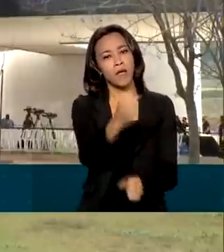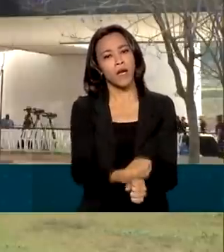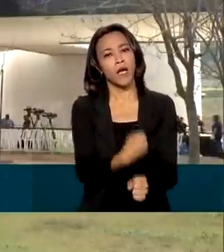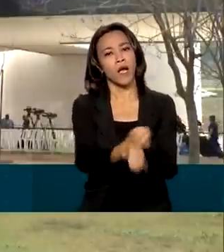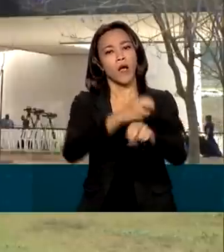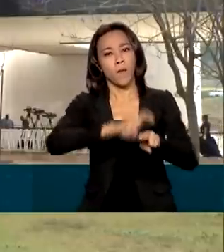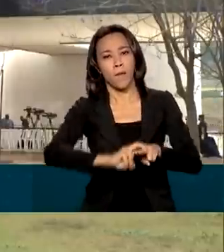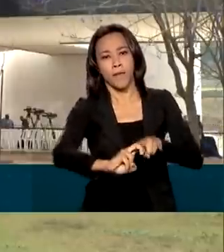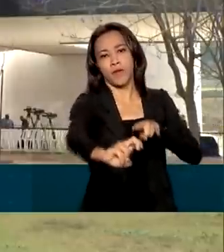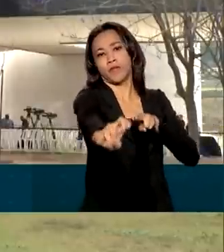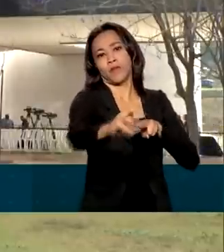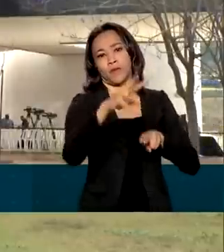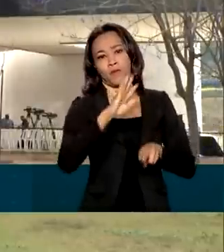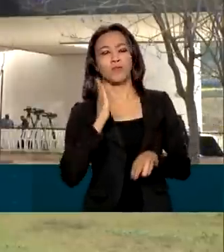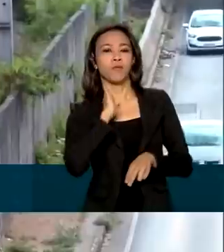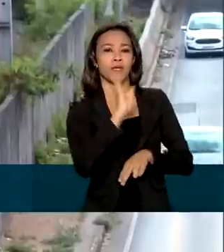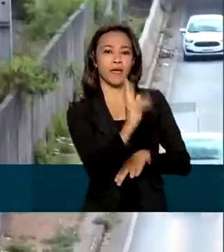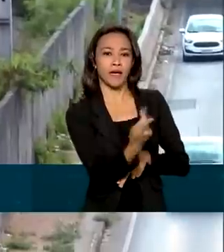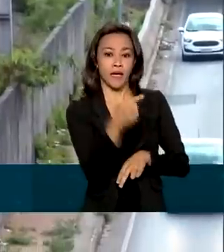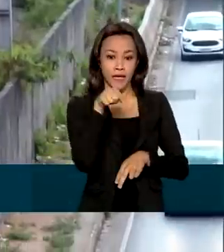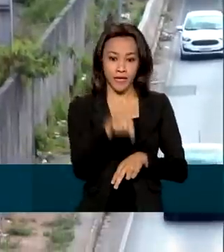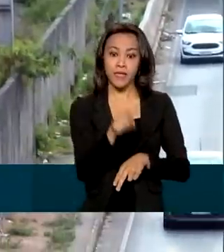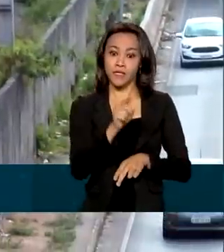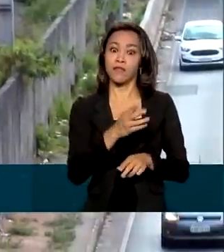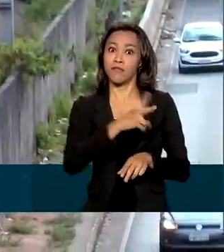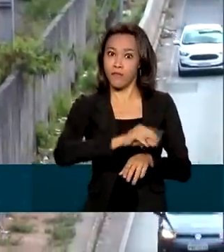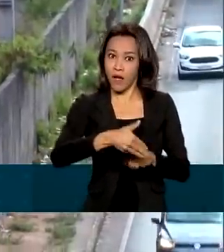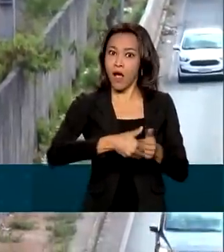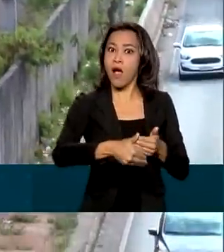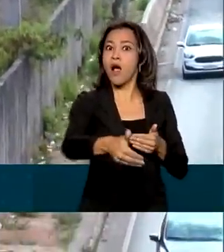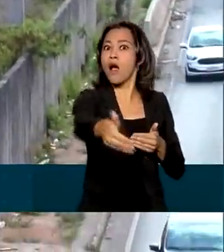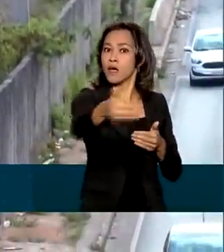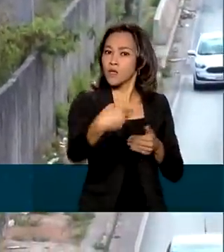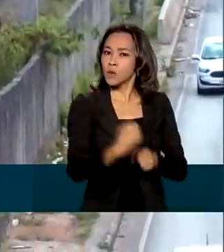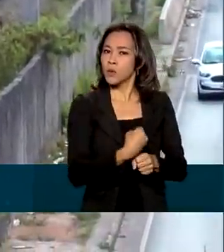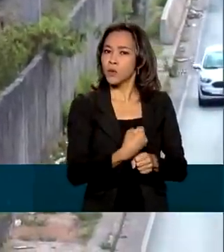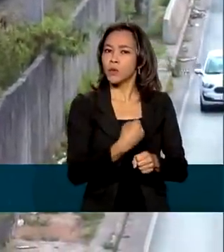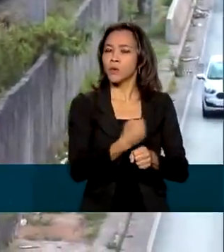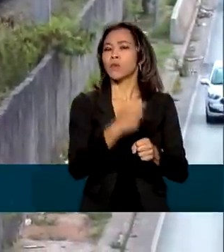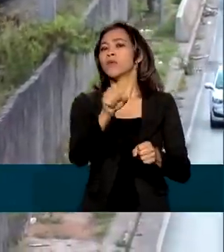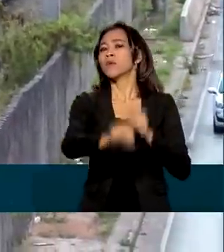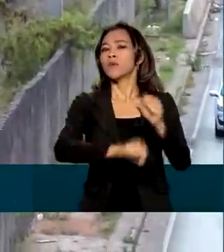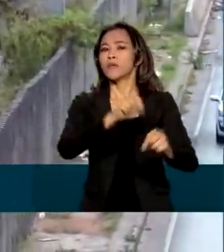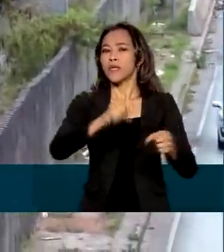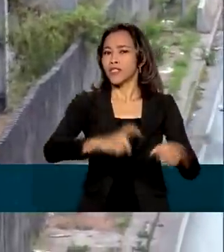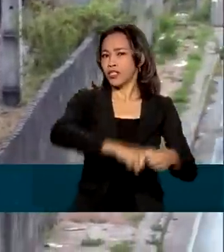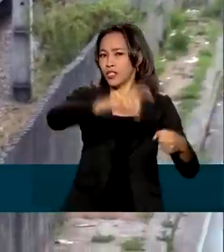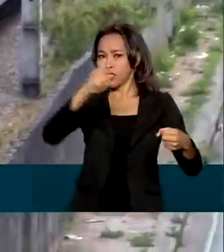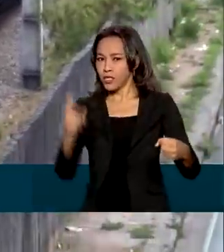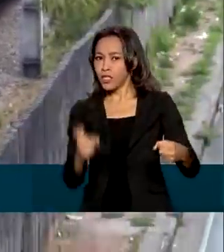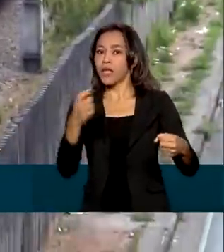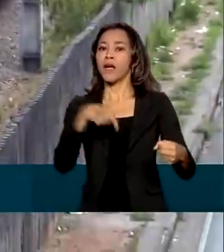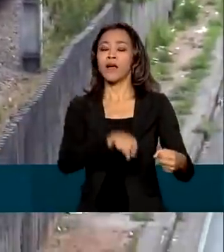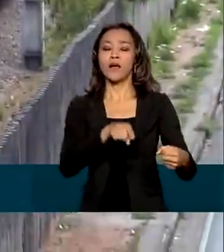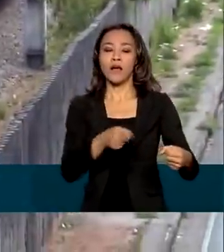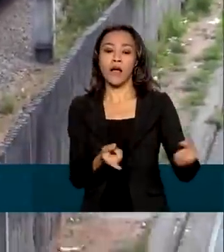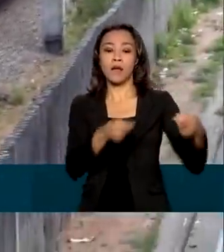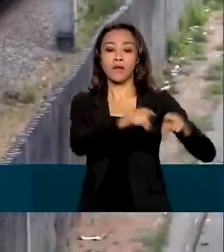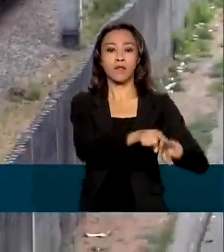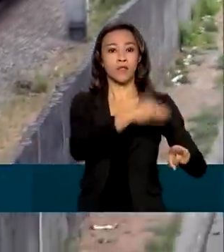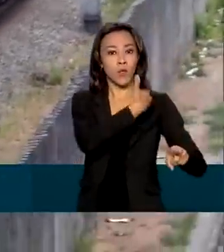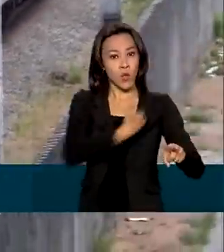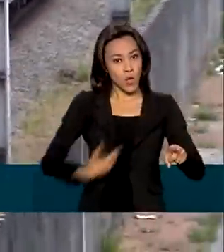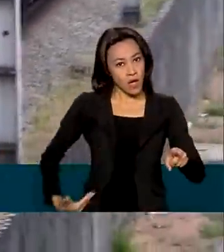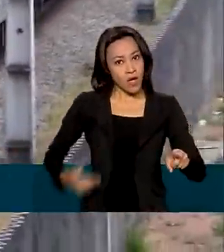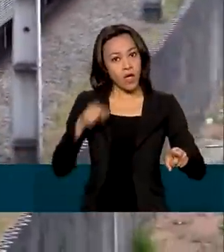de BH. Os recursos vão permitir a conclusão do processo de desestatização da Companhia Brasileira de Trens Urbanos de